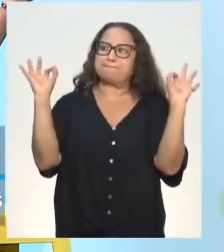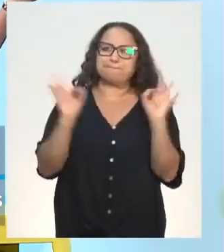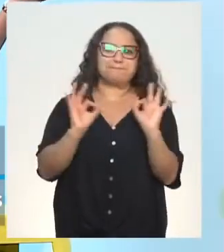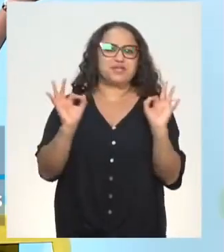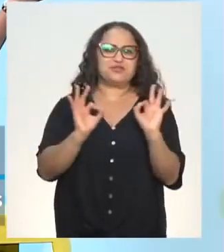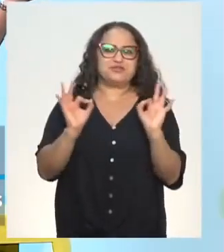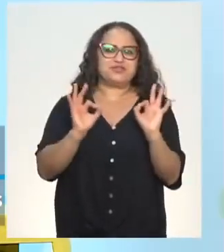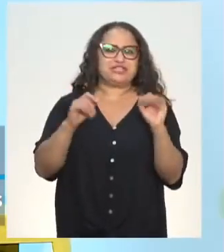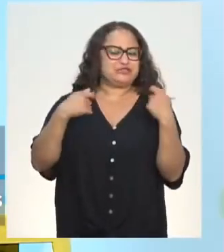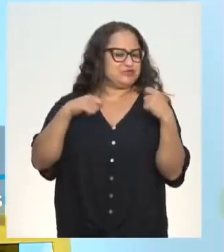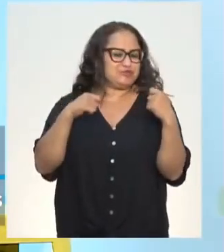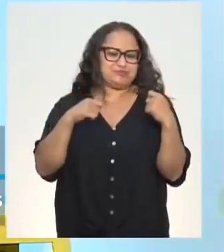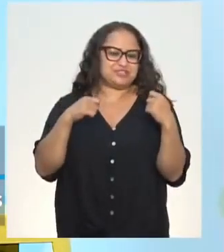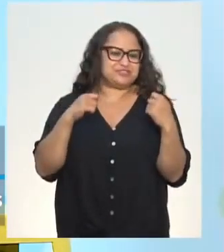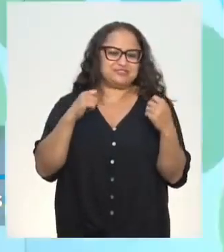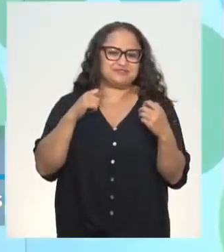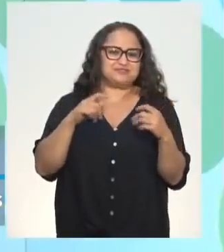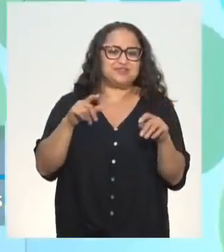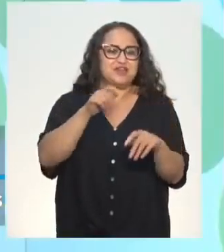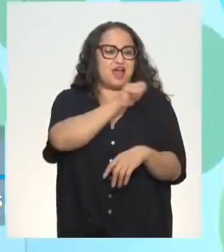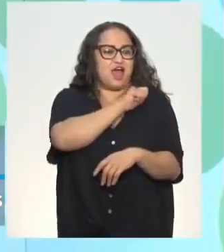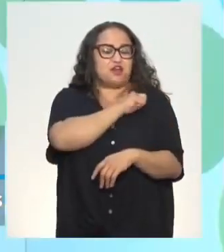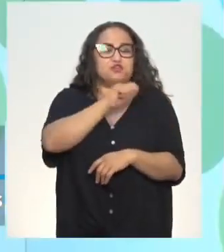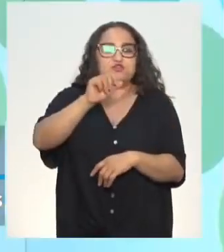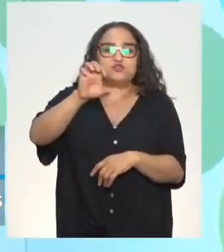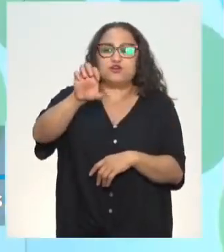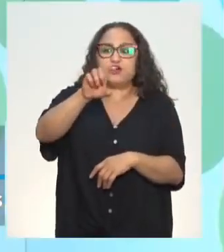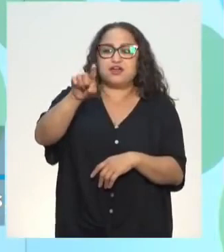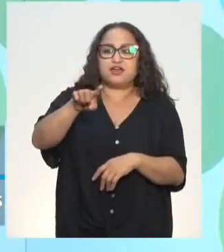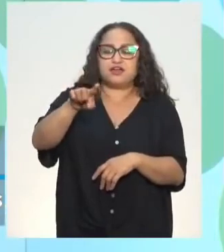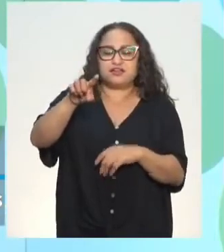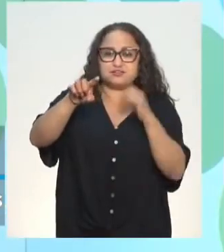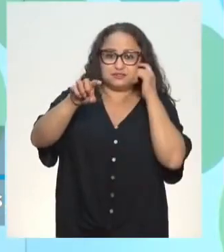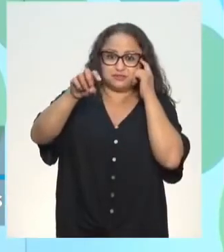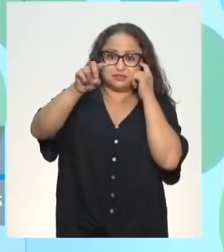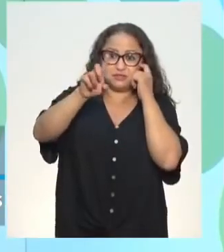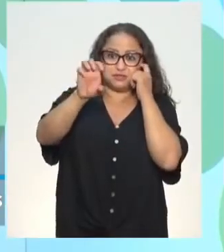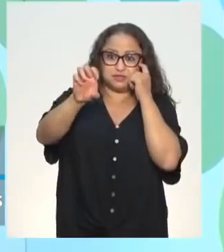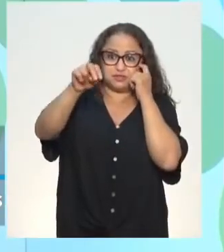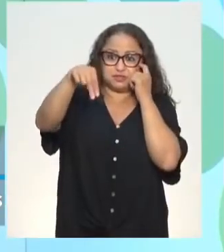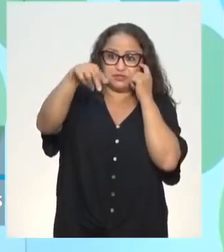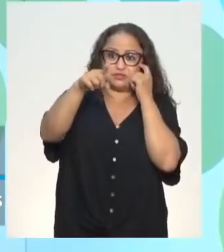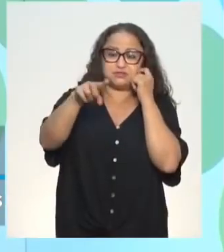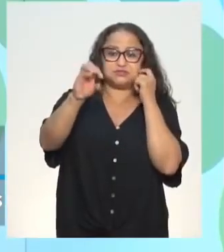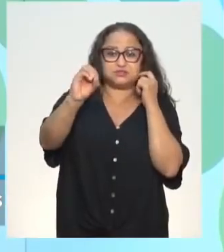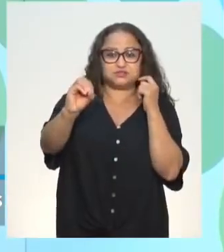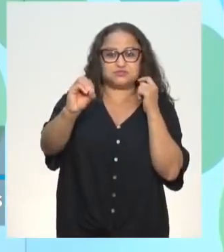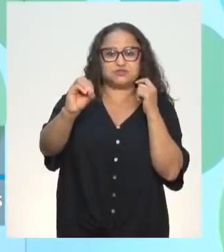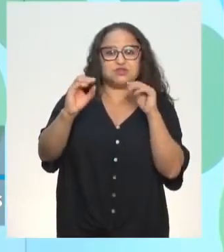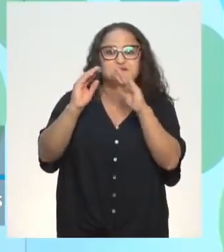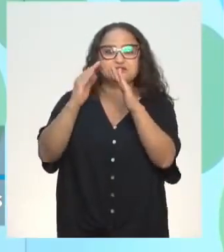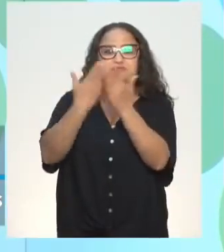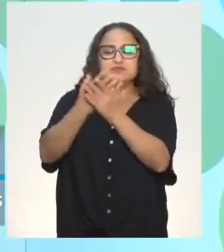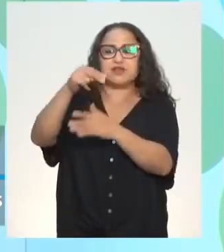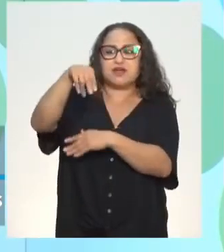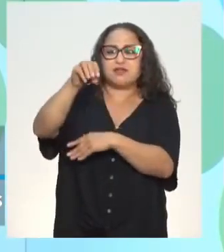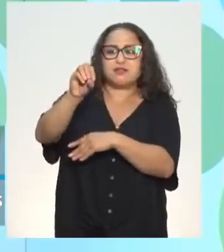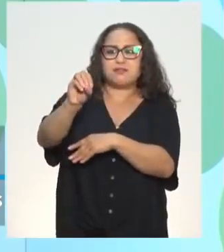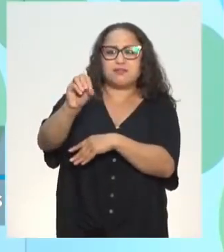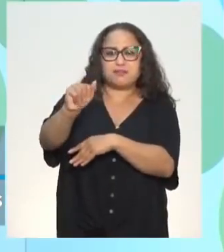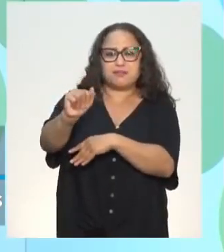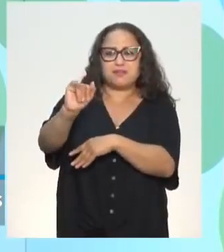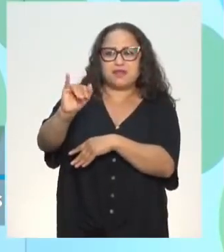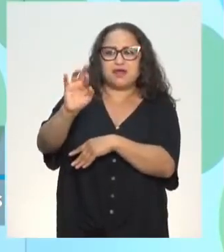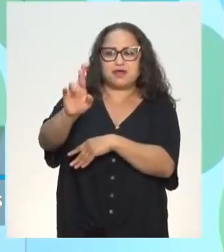Não tem o que acrescentar? O aluno Enzo também está reparticipando, e fala sobre tempestade, e a professora manda, inclusive, o nome da escola, a Naí Ferreira, ela manda uma resposta bem